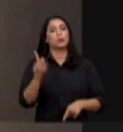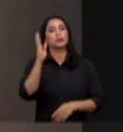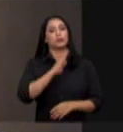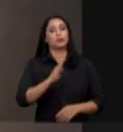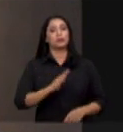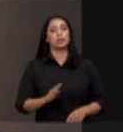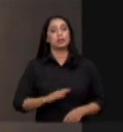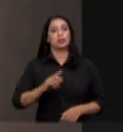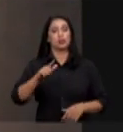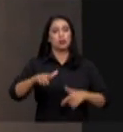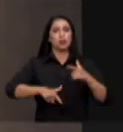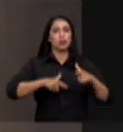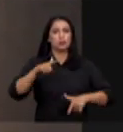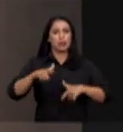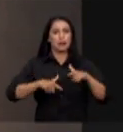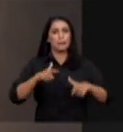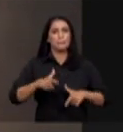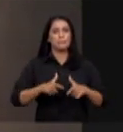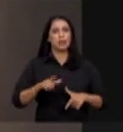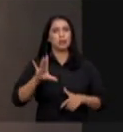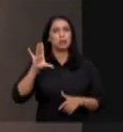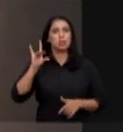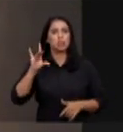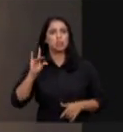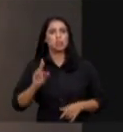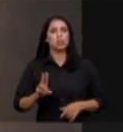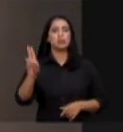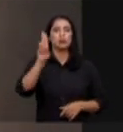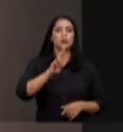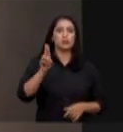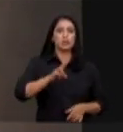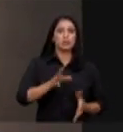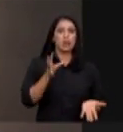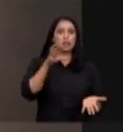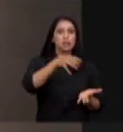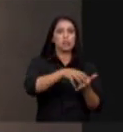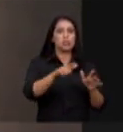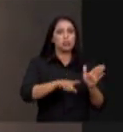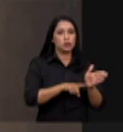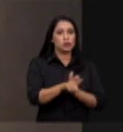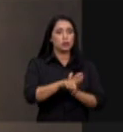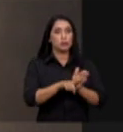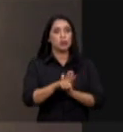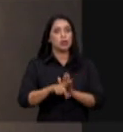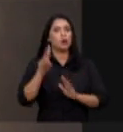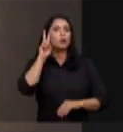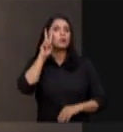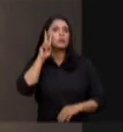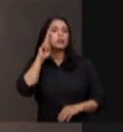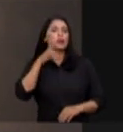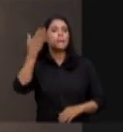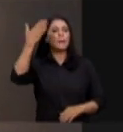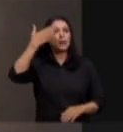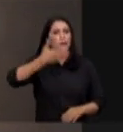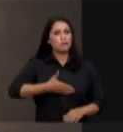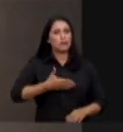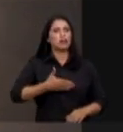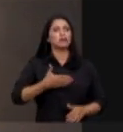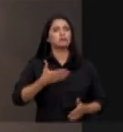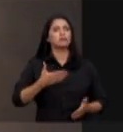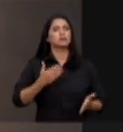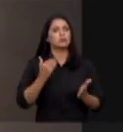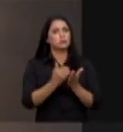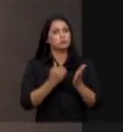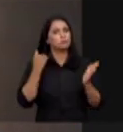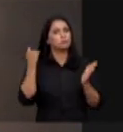a atuação e o trabalho de cientistas, universidades e instituições de pesquisa, com histórico comprovado de contribuições para a ciência e o